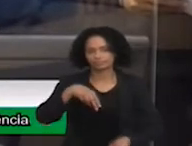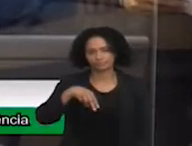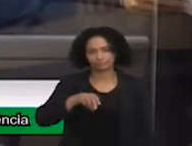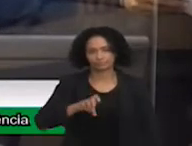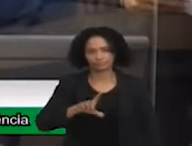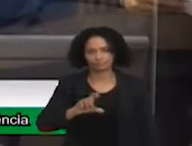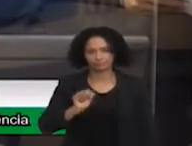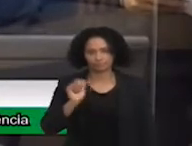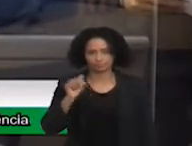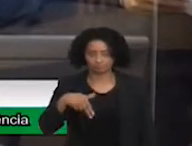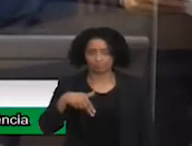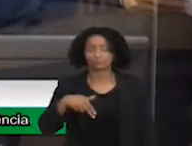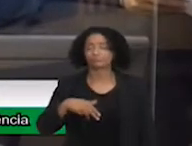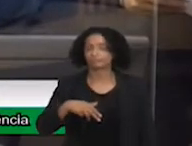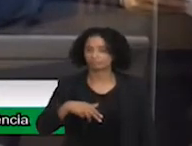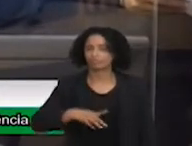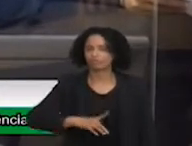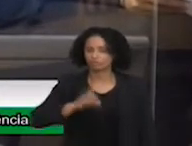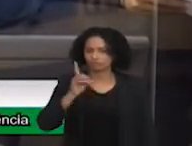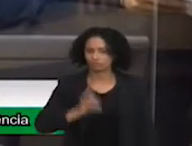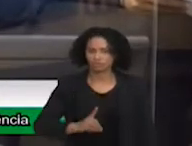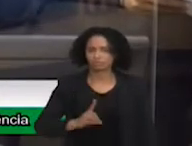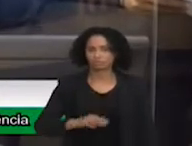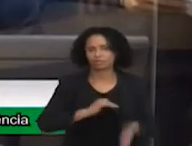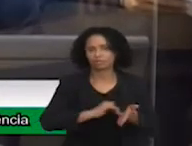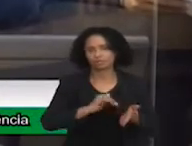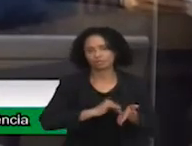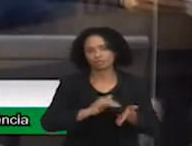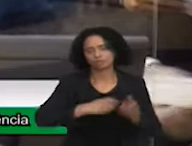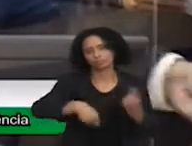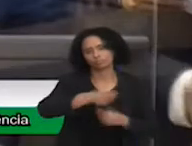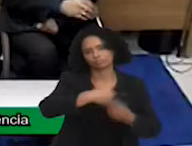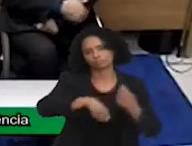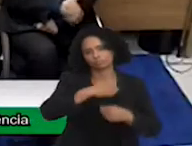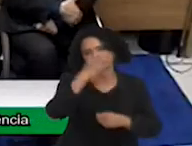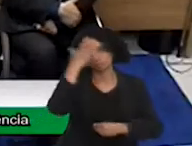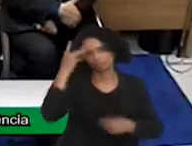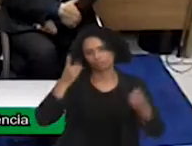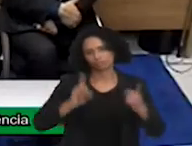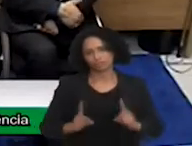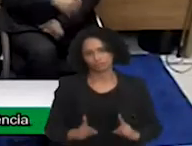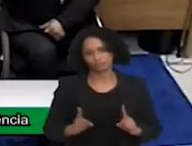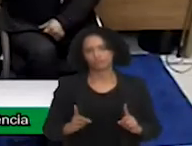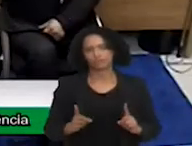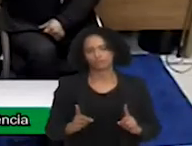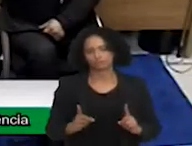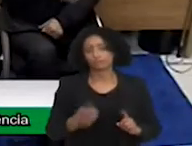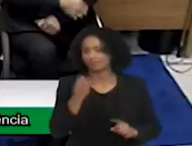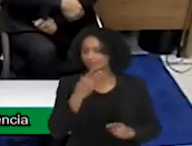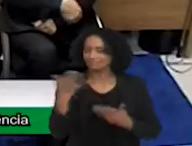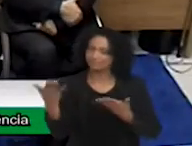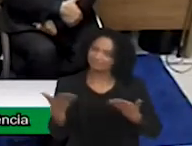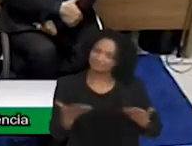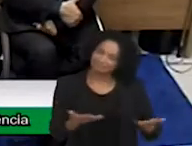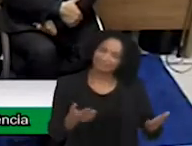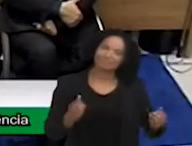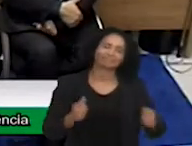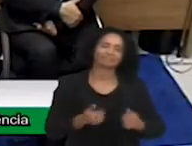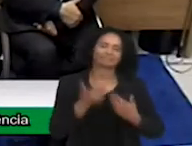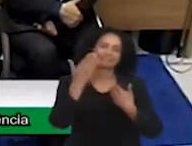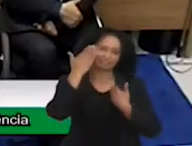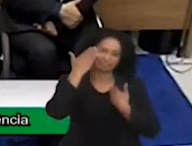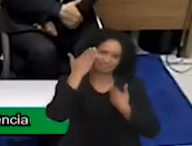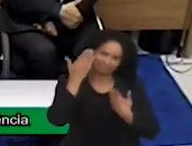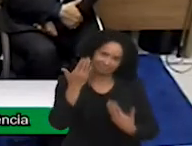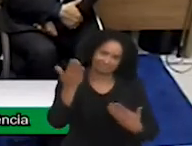diretor da Secretaria Executiva de Pessoas com Deficiência. Nelson, seja bem-vindo. Estava bom. Muito obrigado,